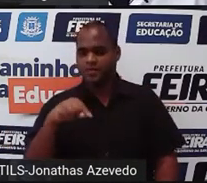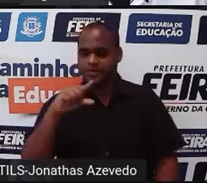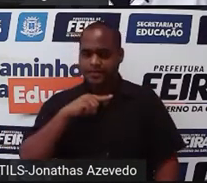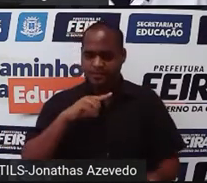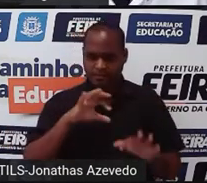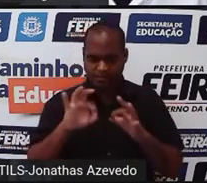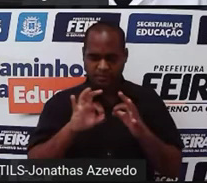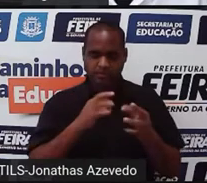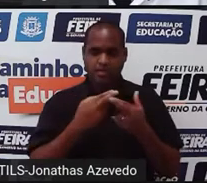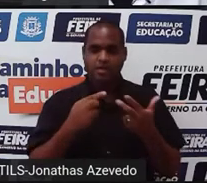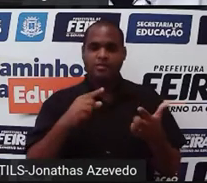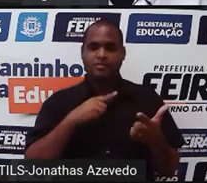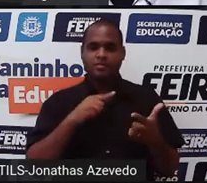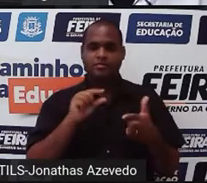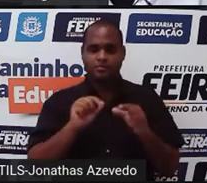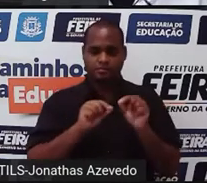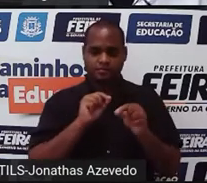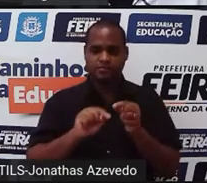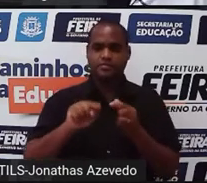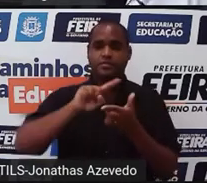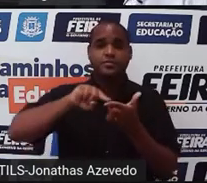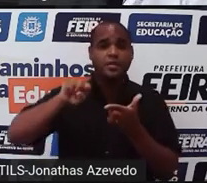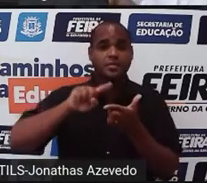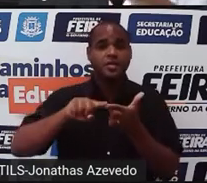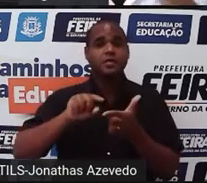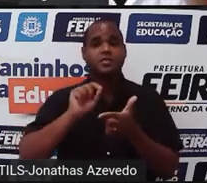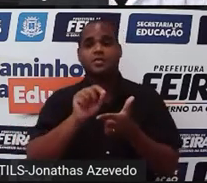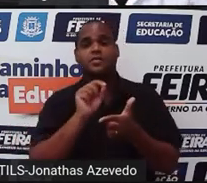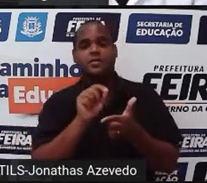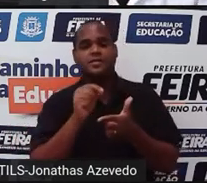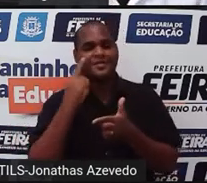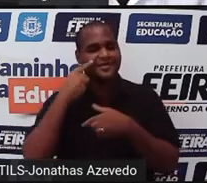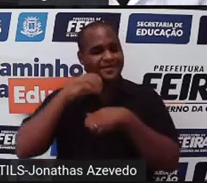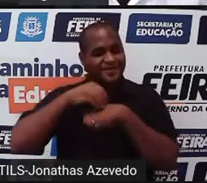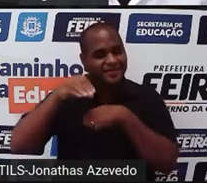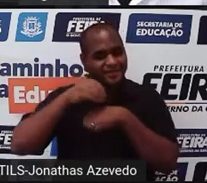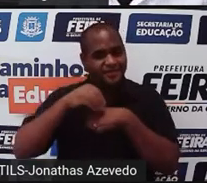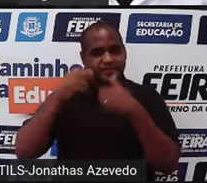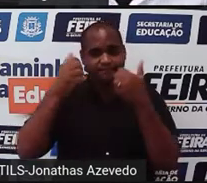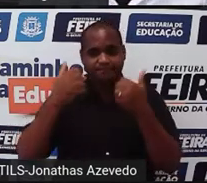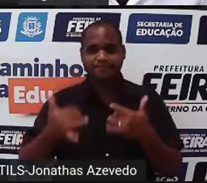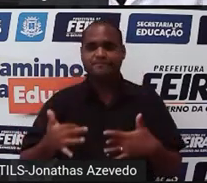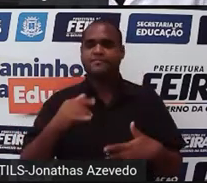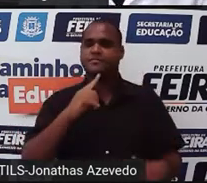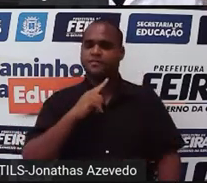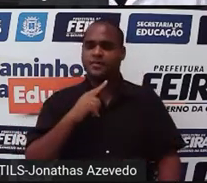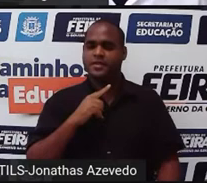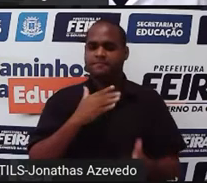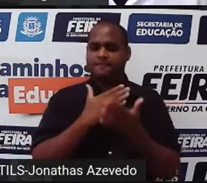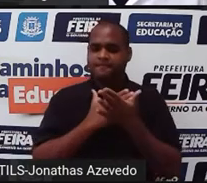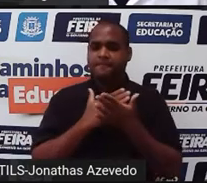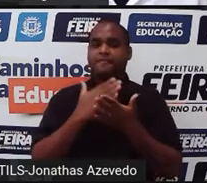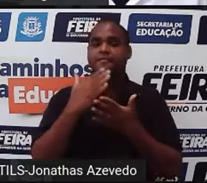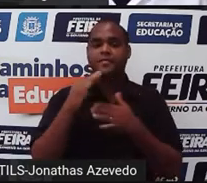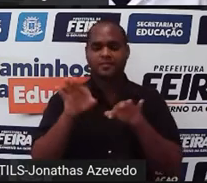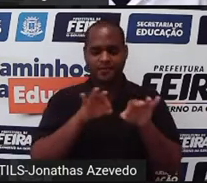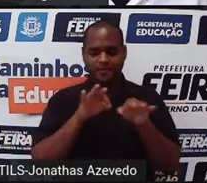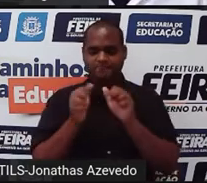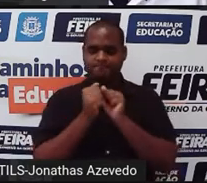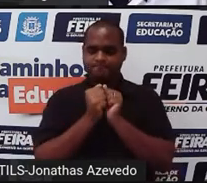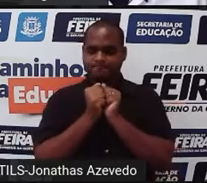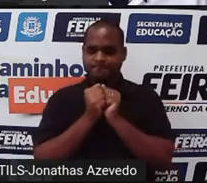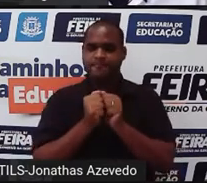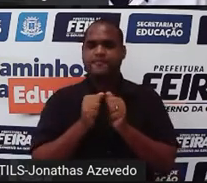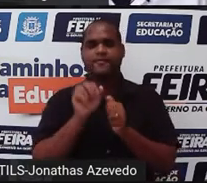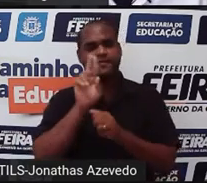resolver o problema que foi colocado lá no início da aula para você resolver, só que a gente vai resolver juntos aqui,